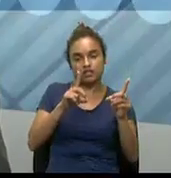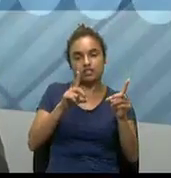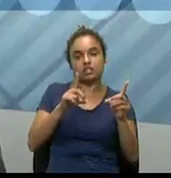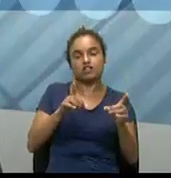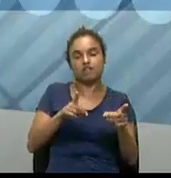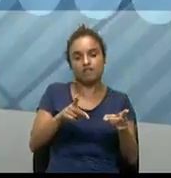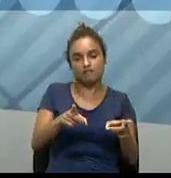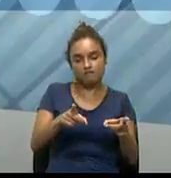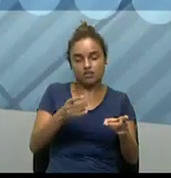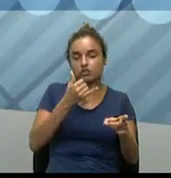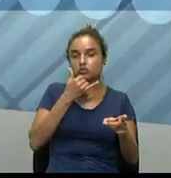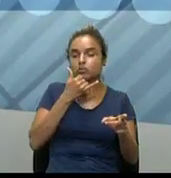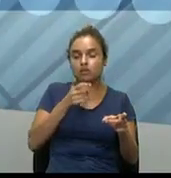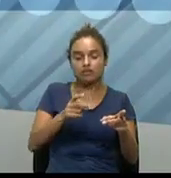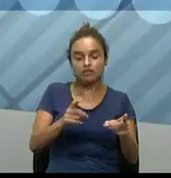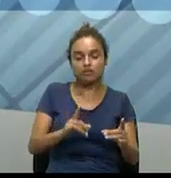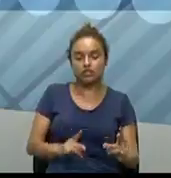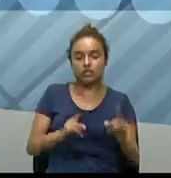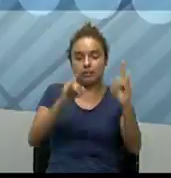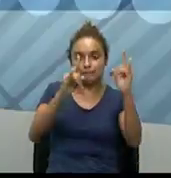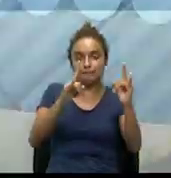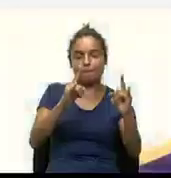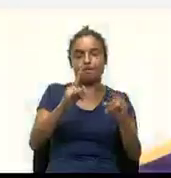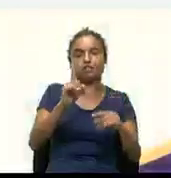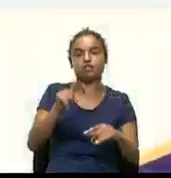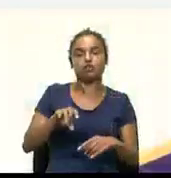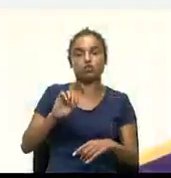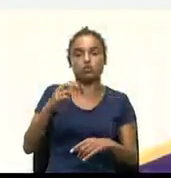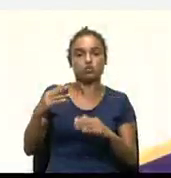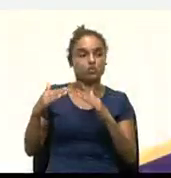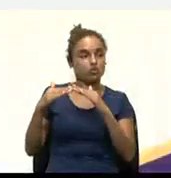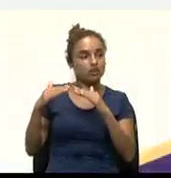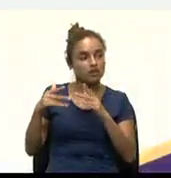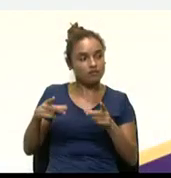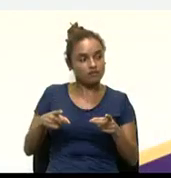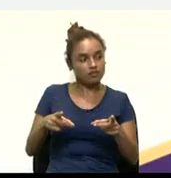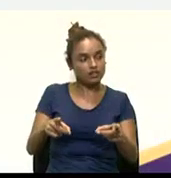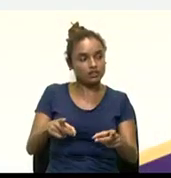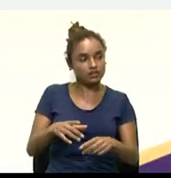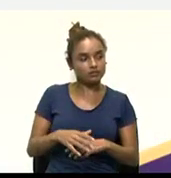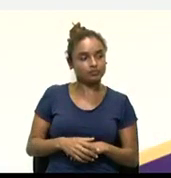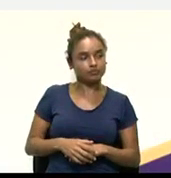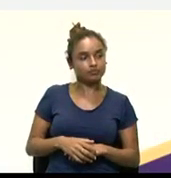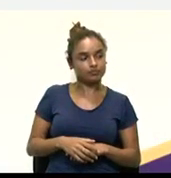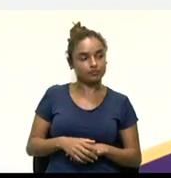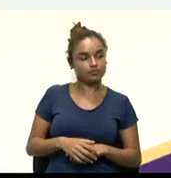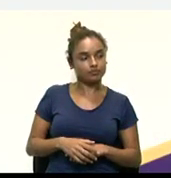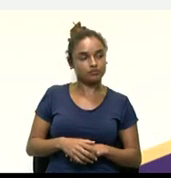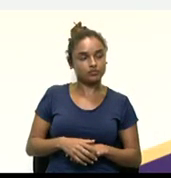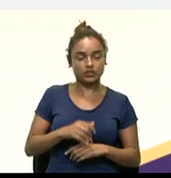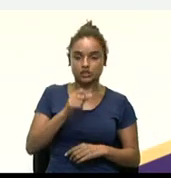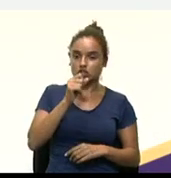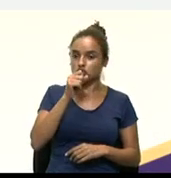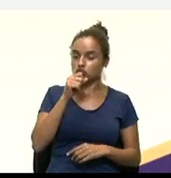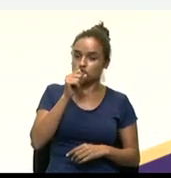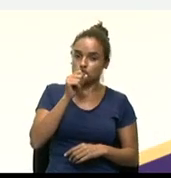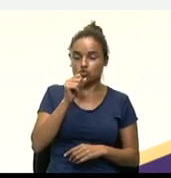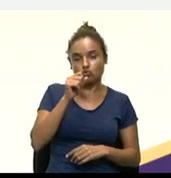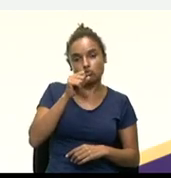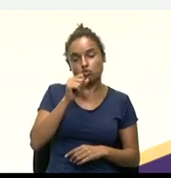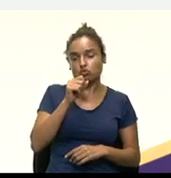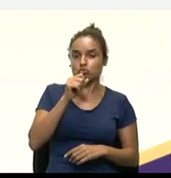ou imóveis através das Bitcoins. Voltando ali novamente, show, né? João Bosco e